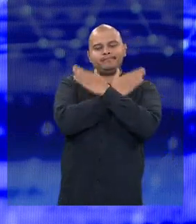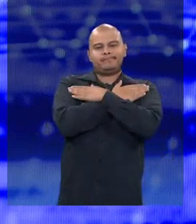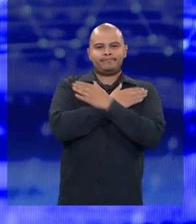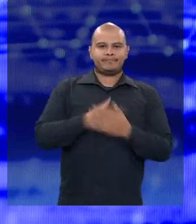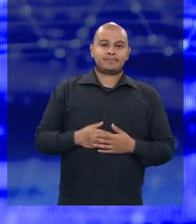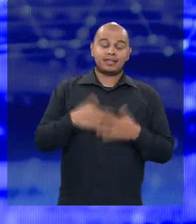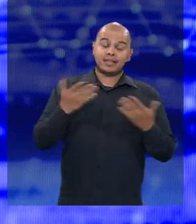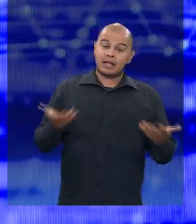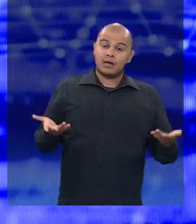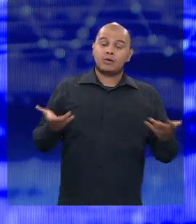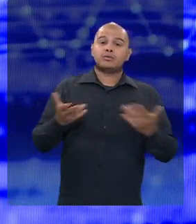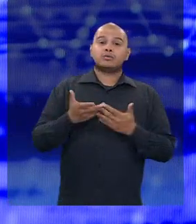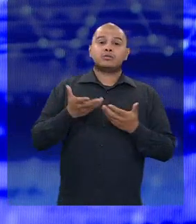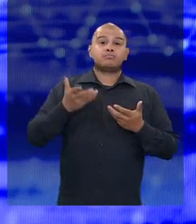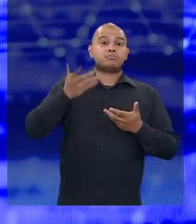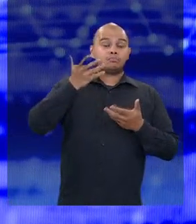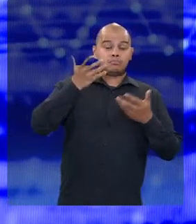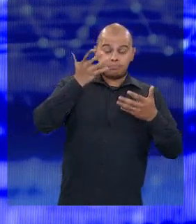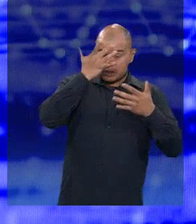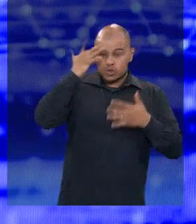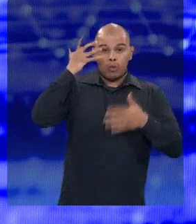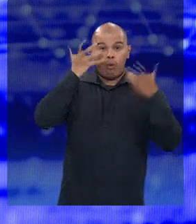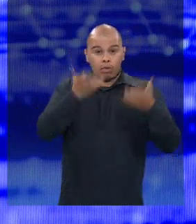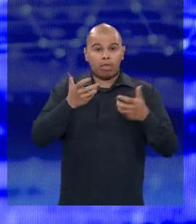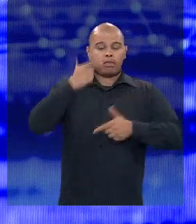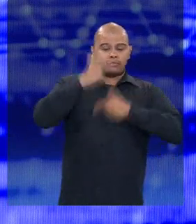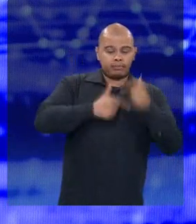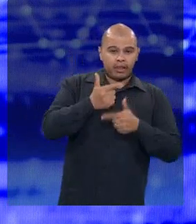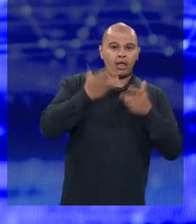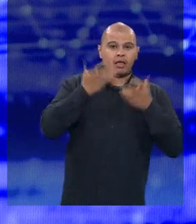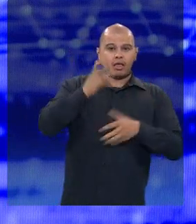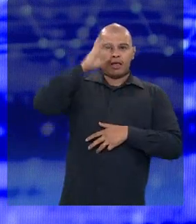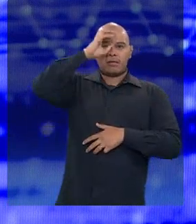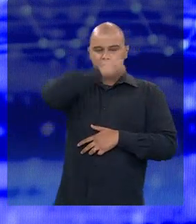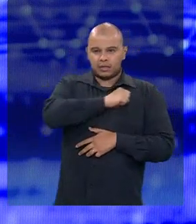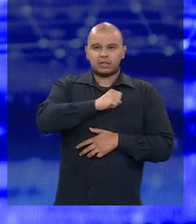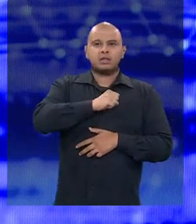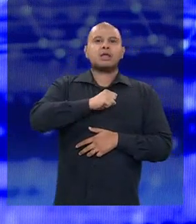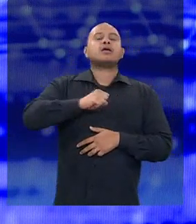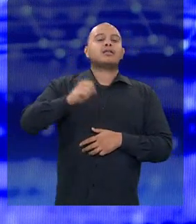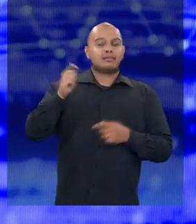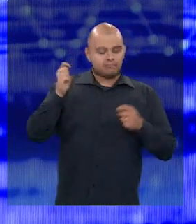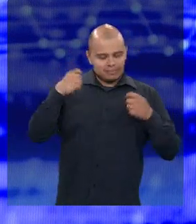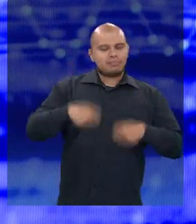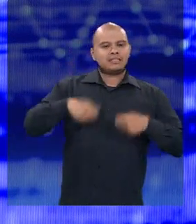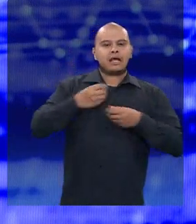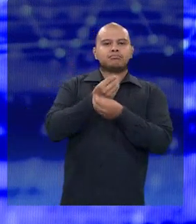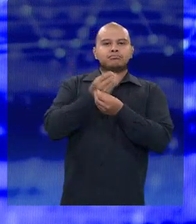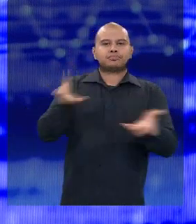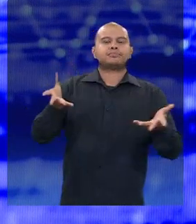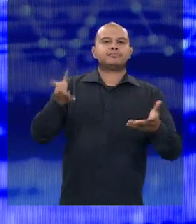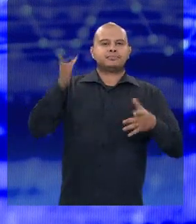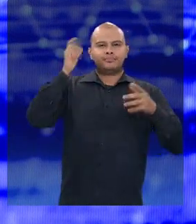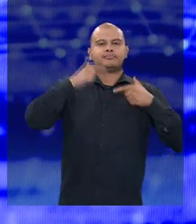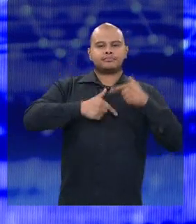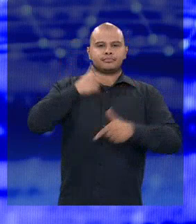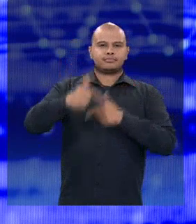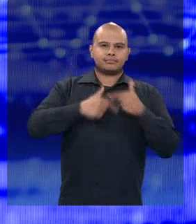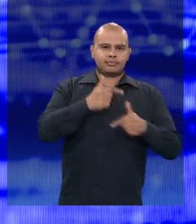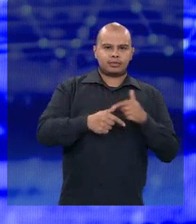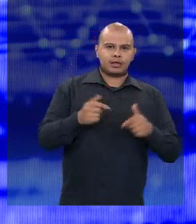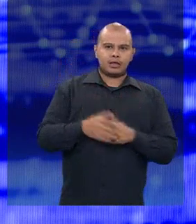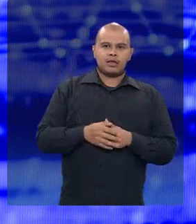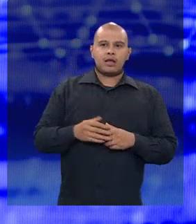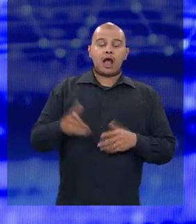Nós não vamos deixar quem quiser trabalhar, quem quiser aprender, sem um emprego no Estado de São Paulo. E aí é exemplo do Zema, governador,